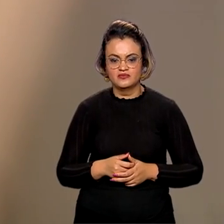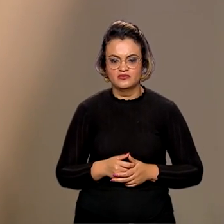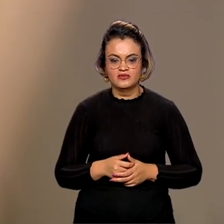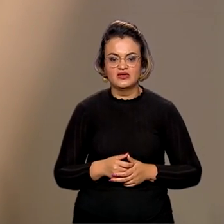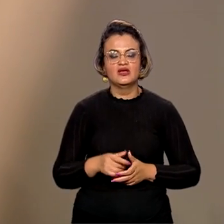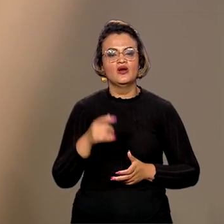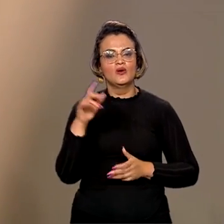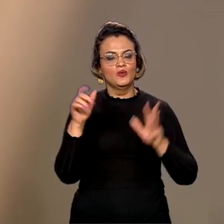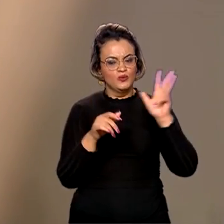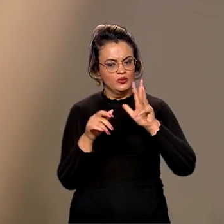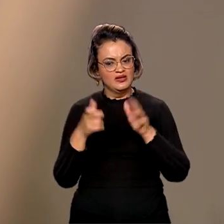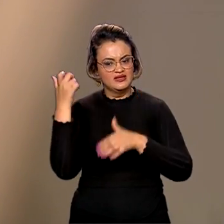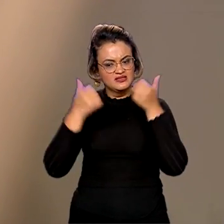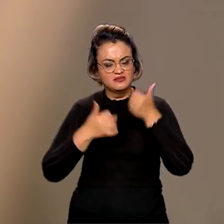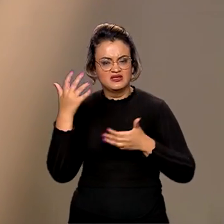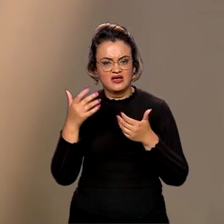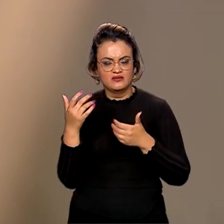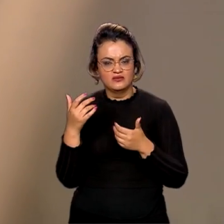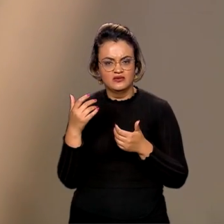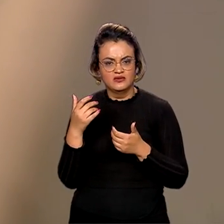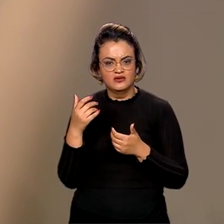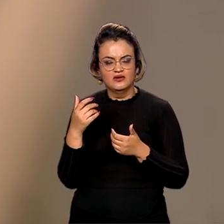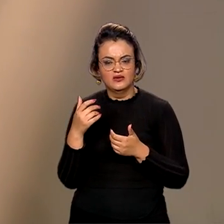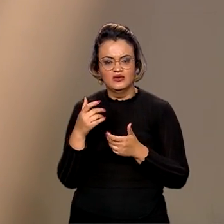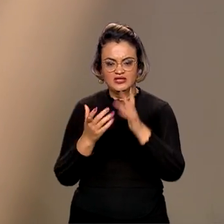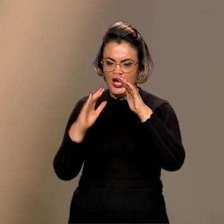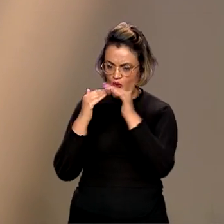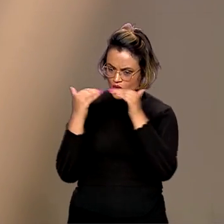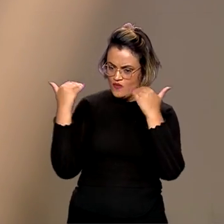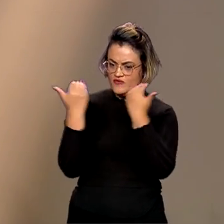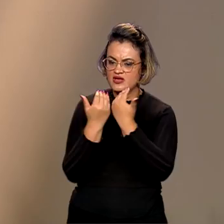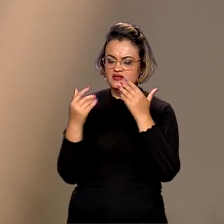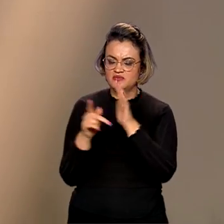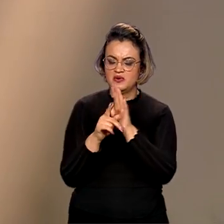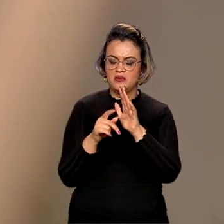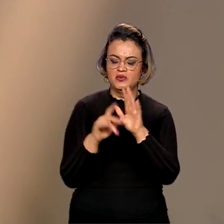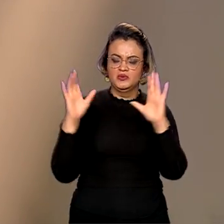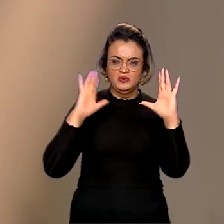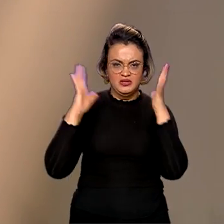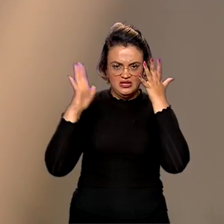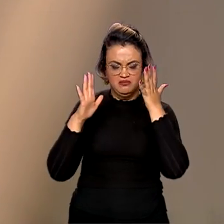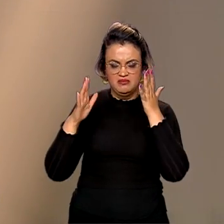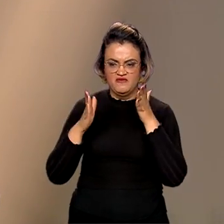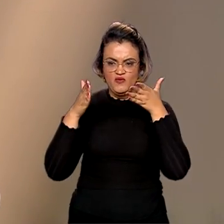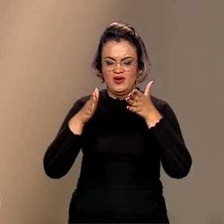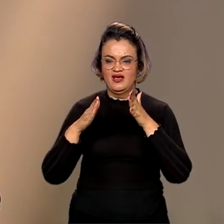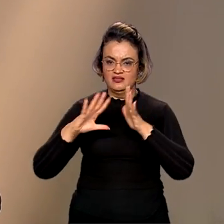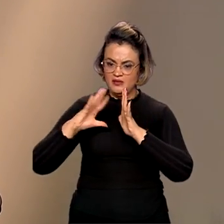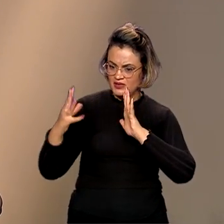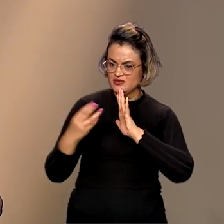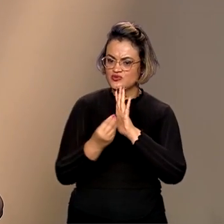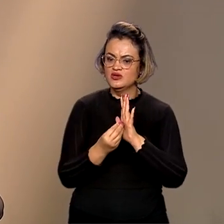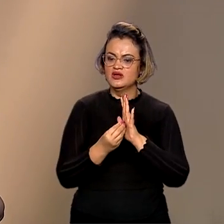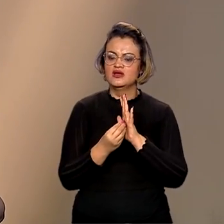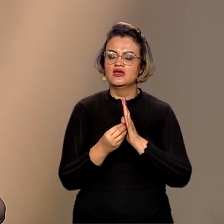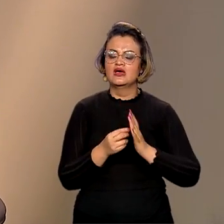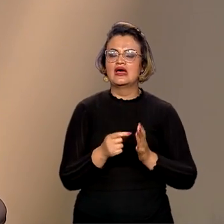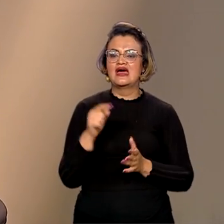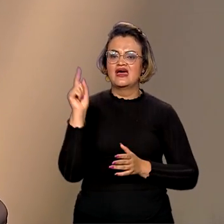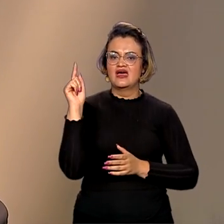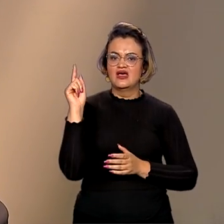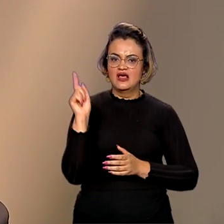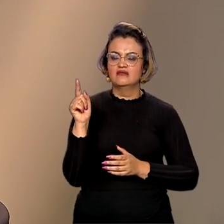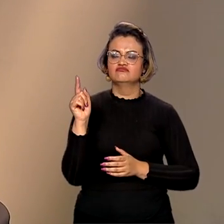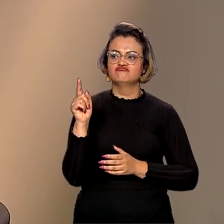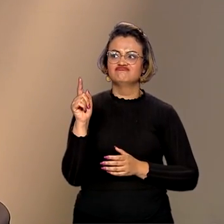muito, né, que a ideia de trazer a conferência do clima para a Amazônia é exatamente para que